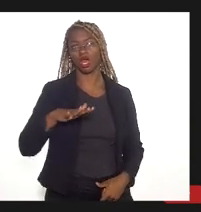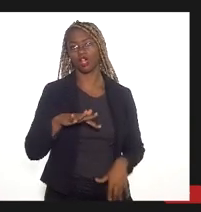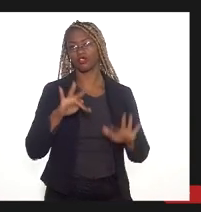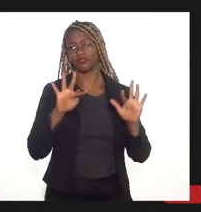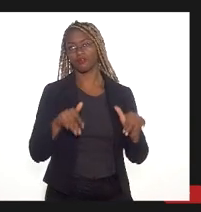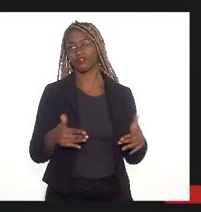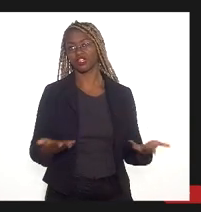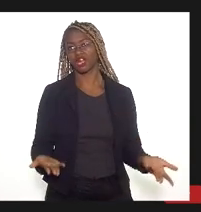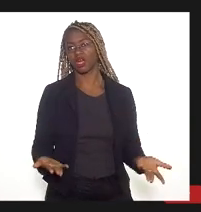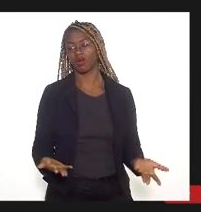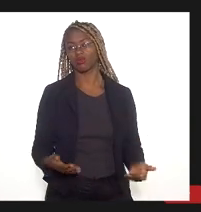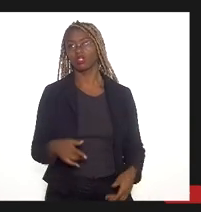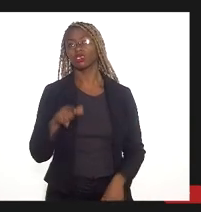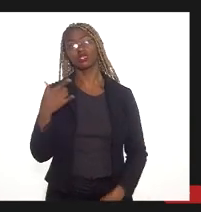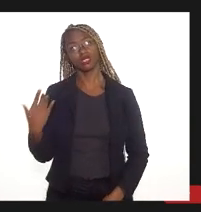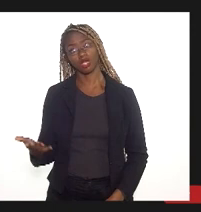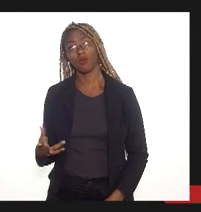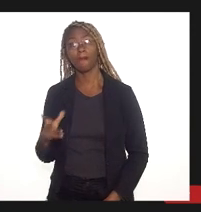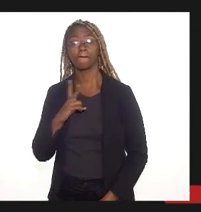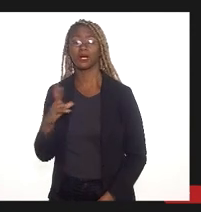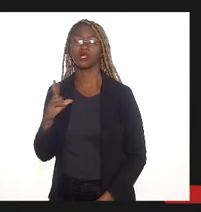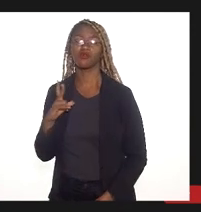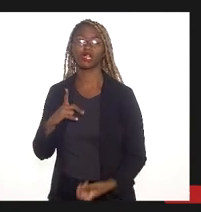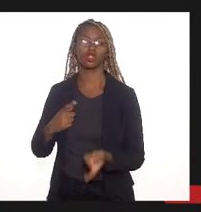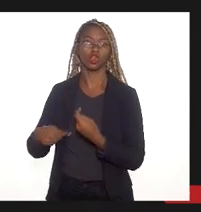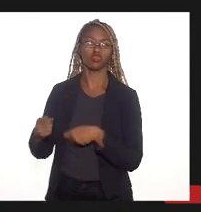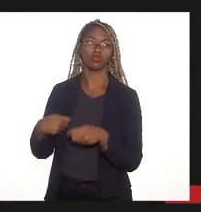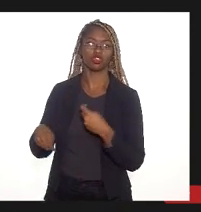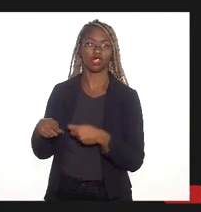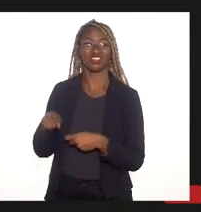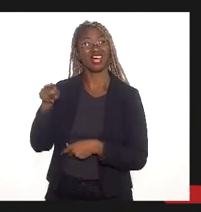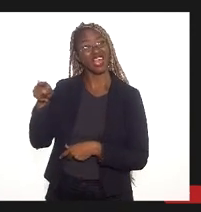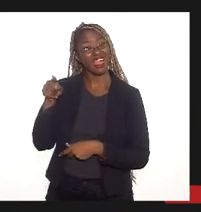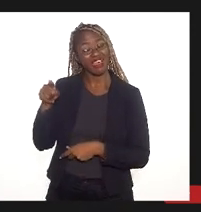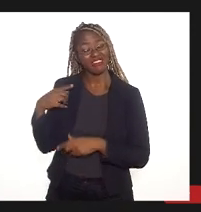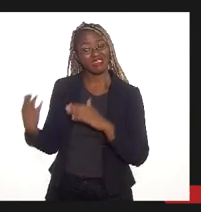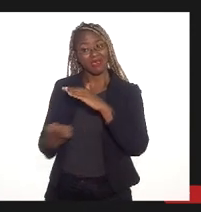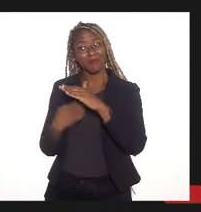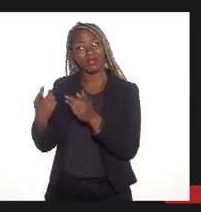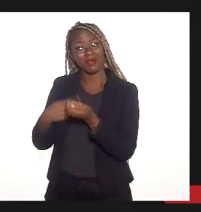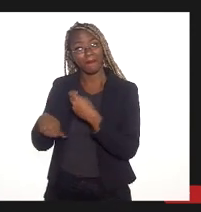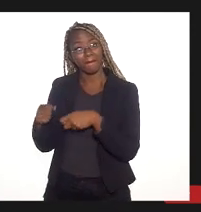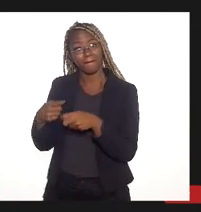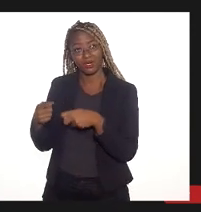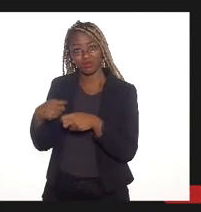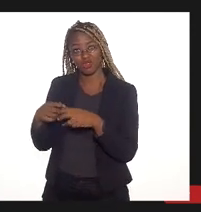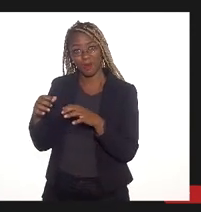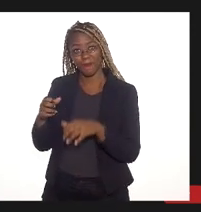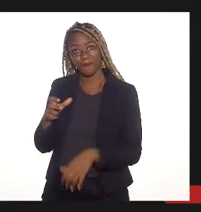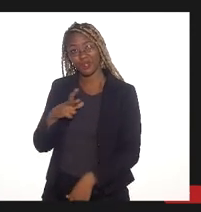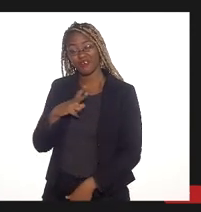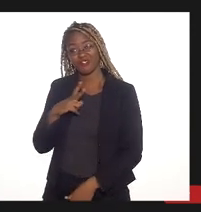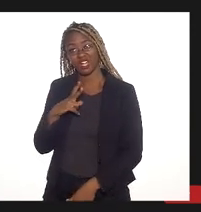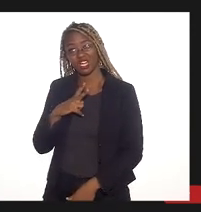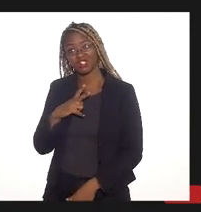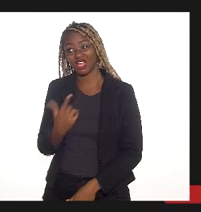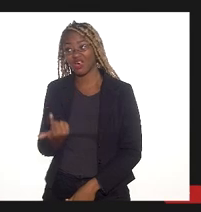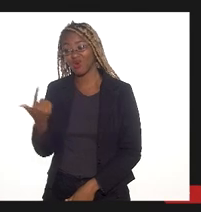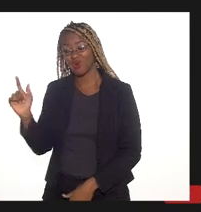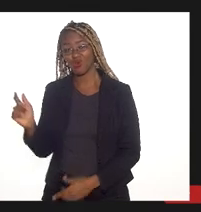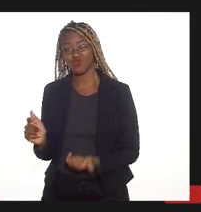É um consórcio privado administrando. Esse consórcio privado, o CEARG, ele vai administrar outros